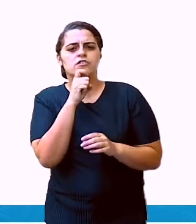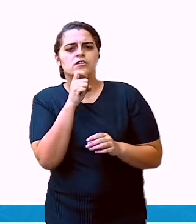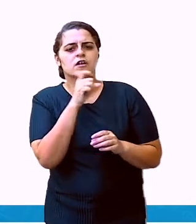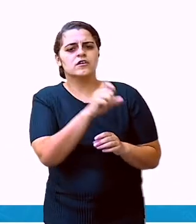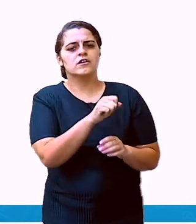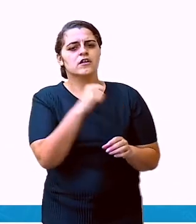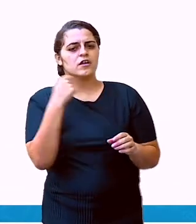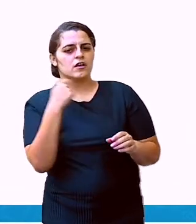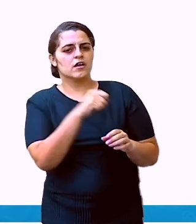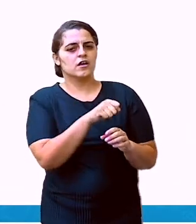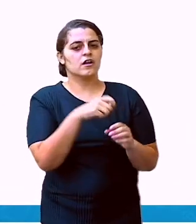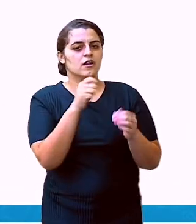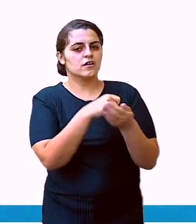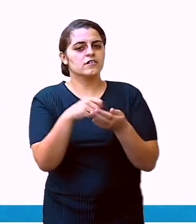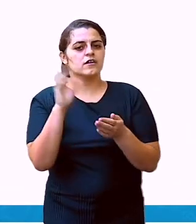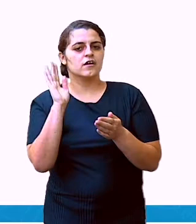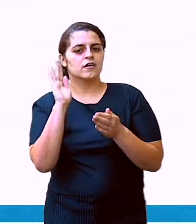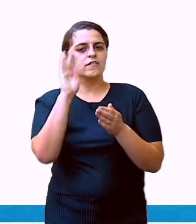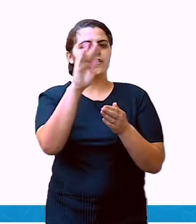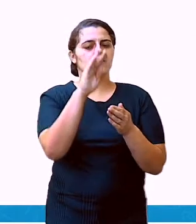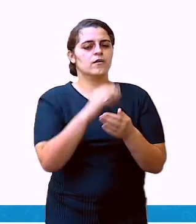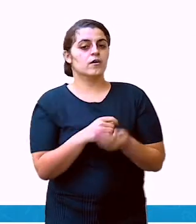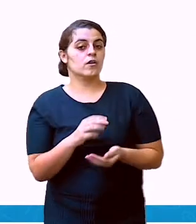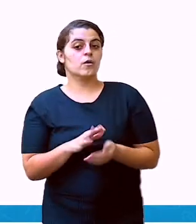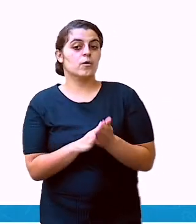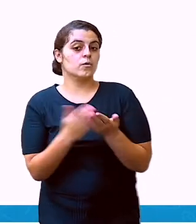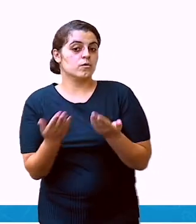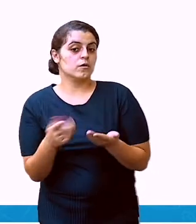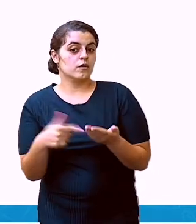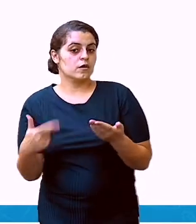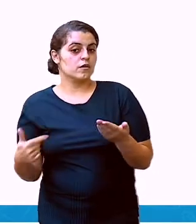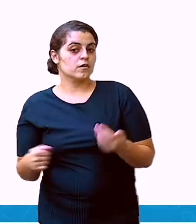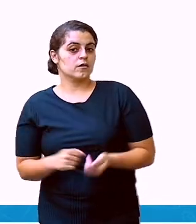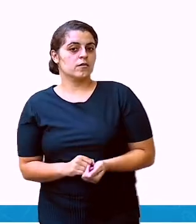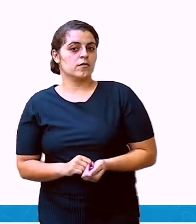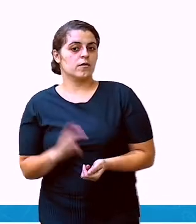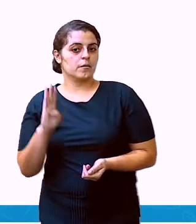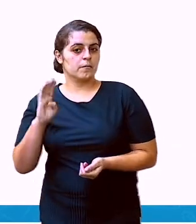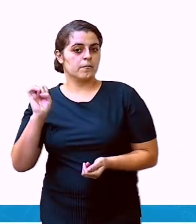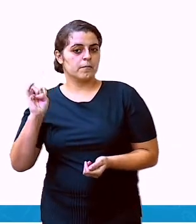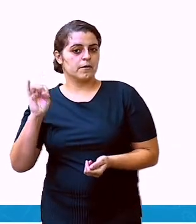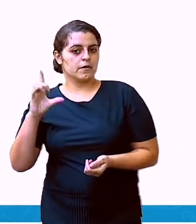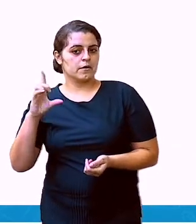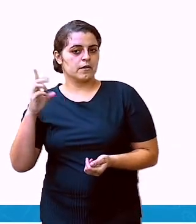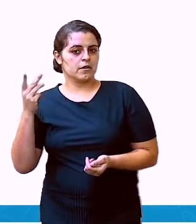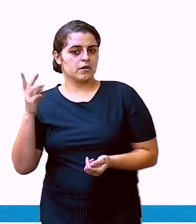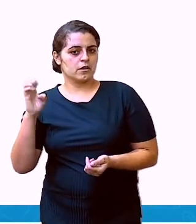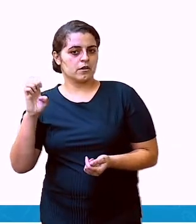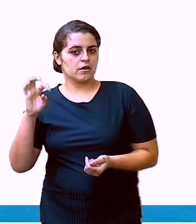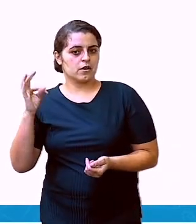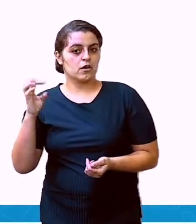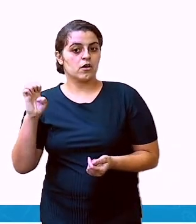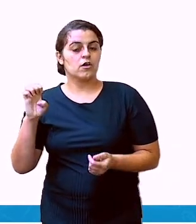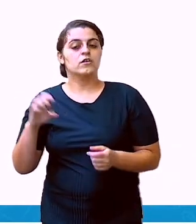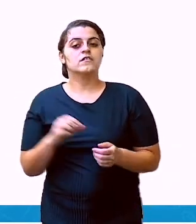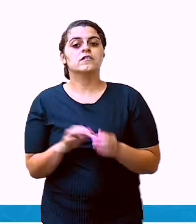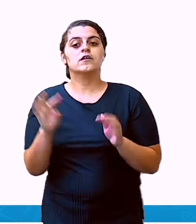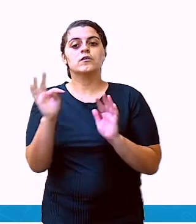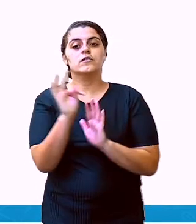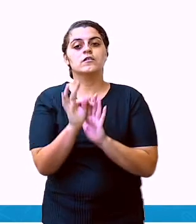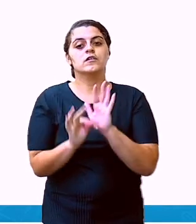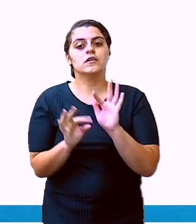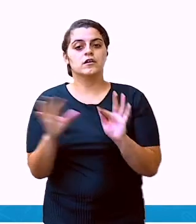recadinho, escreve no seu caderno. É um bilhete, né? Então, são textos,